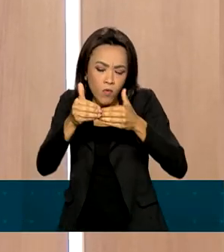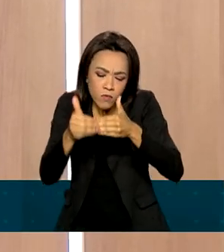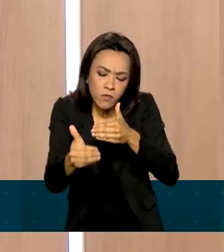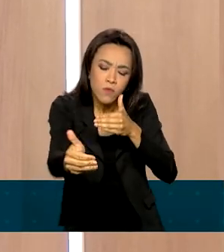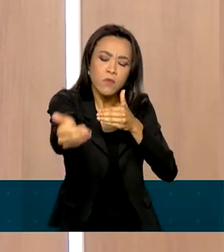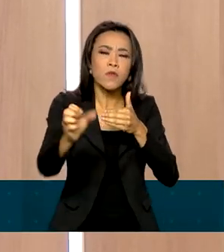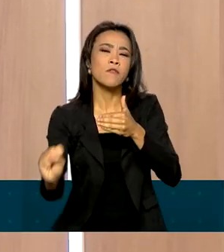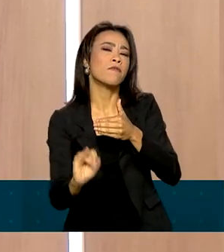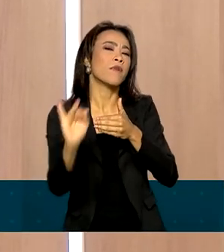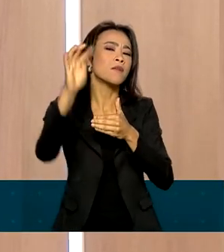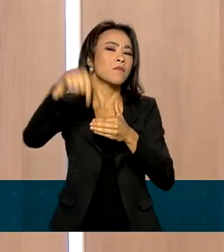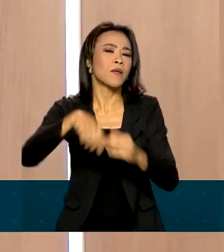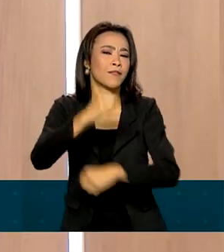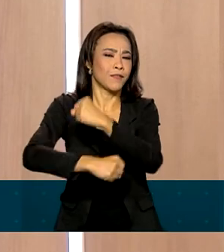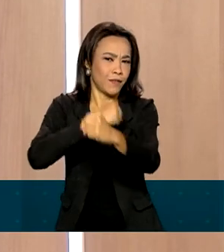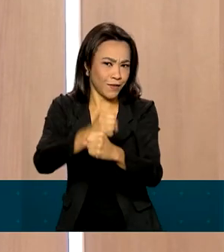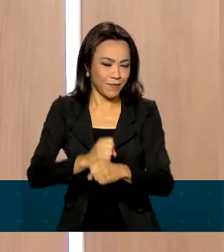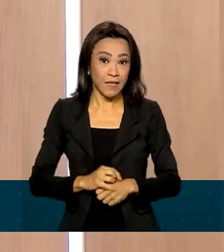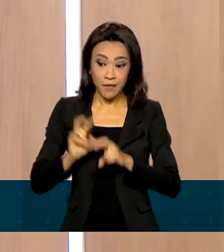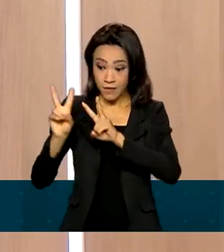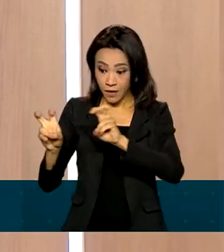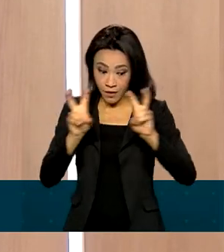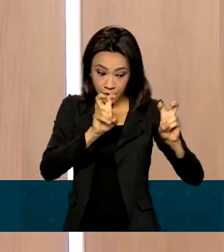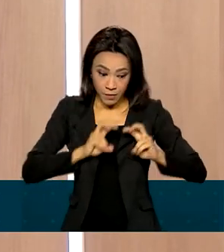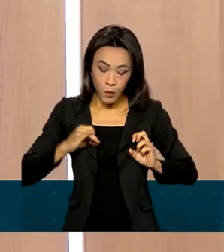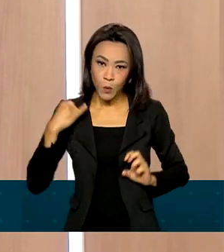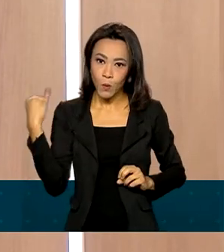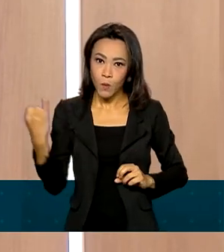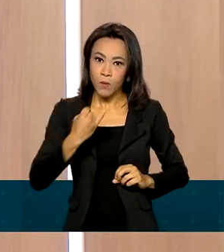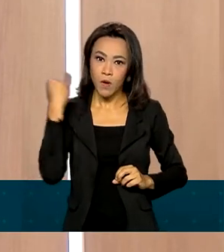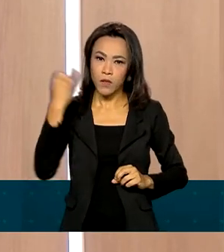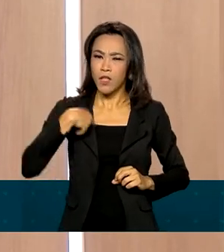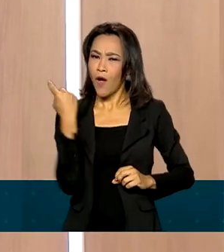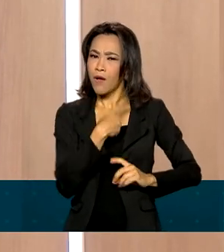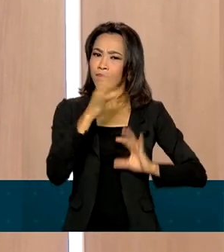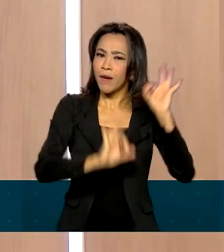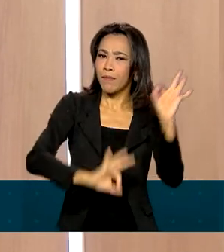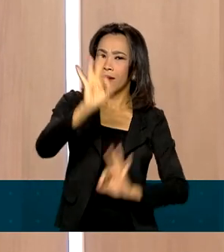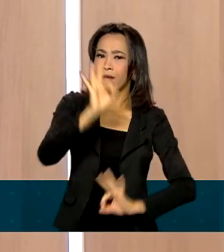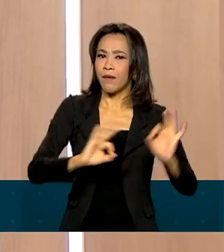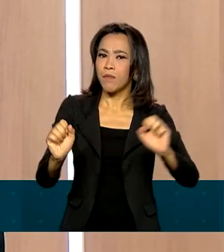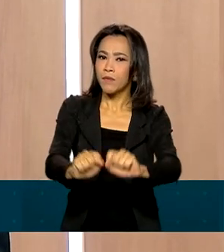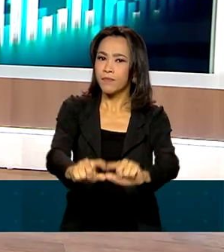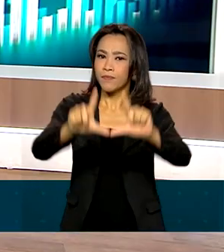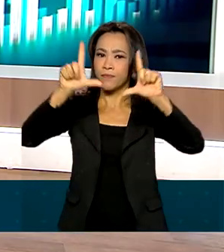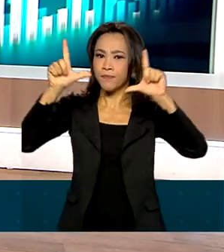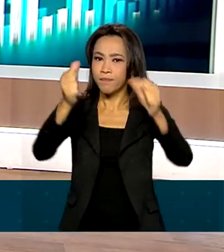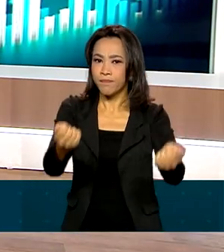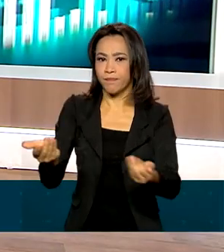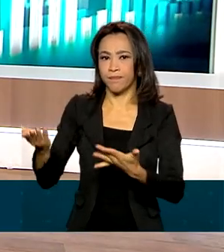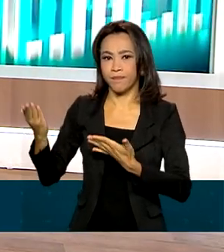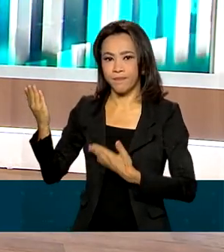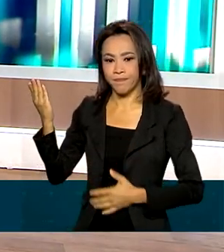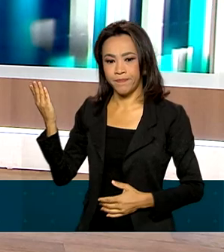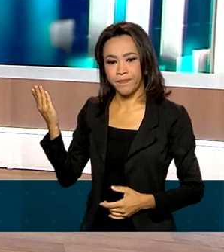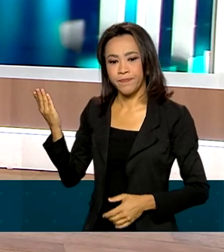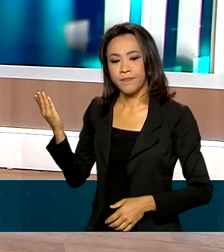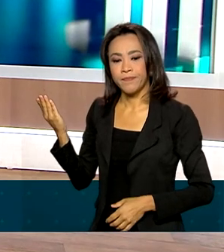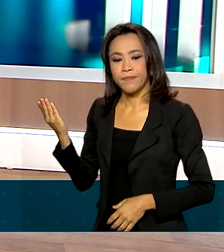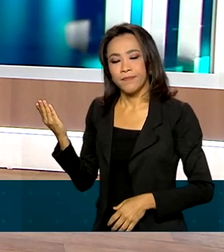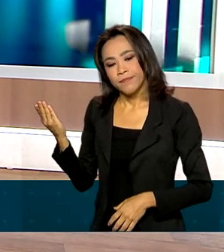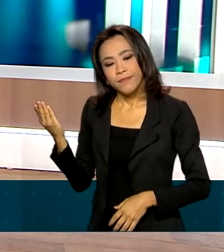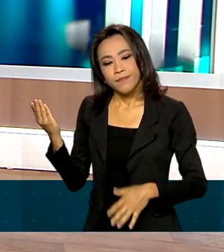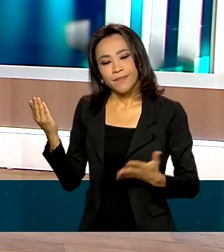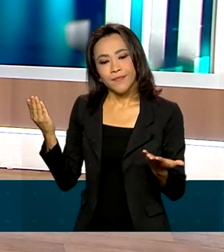para este ano. E para tratar de temas tão importantes, a nossa equipe de produção fez uma arte que nós passamos a compartilhar com você, telespectador,